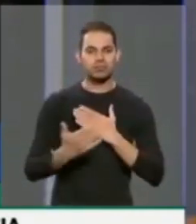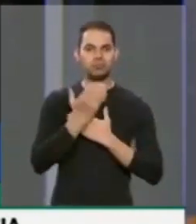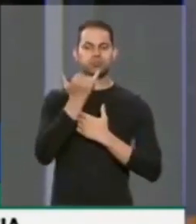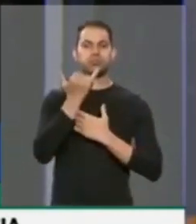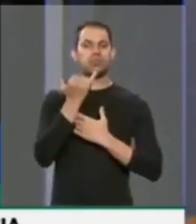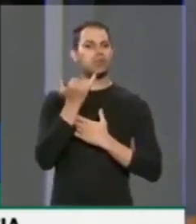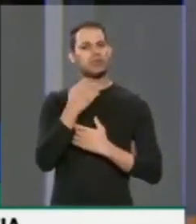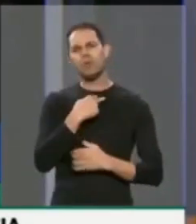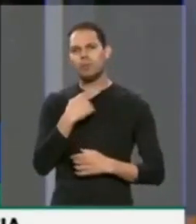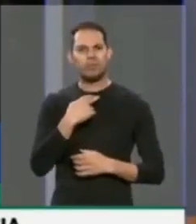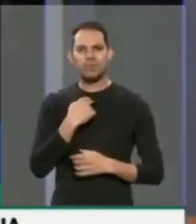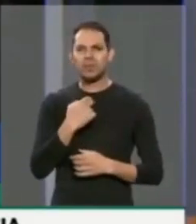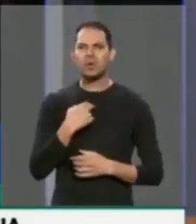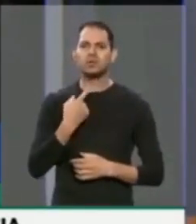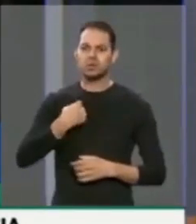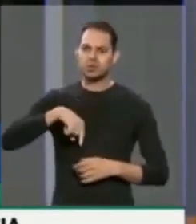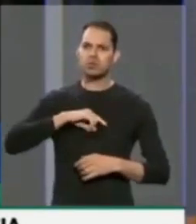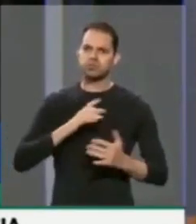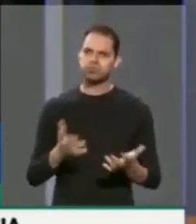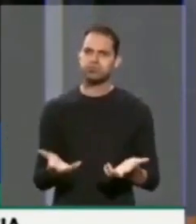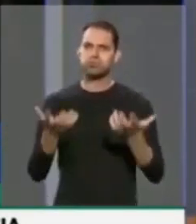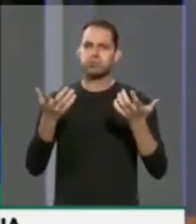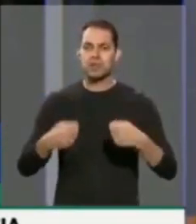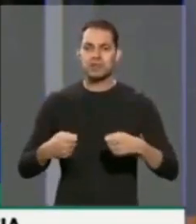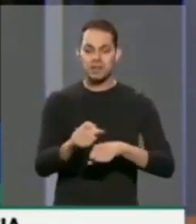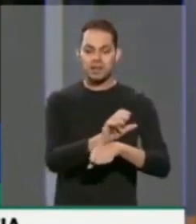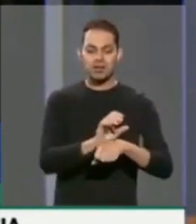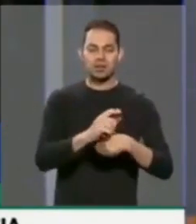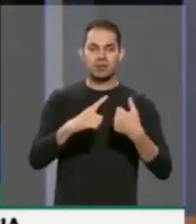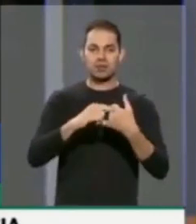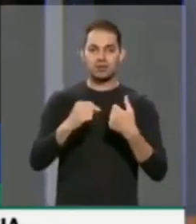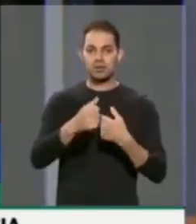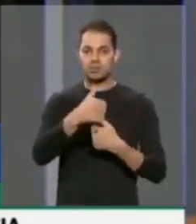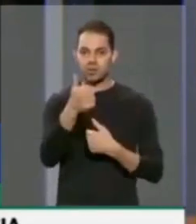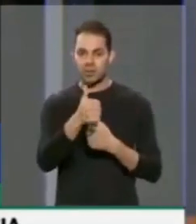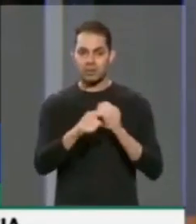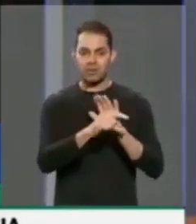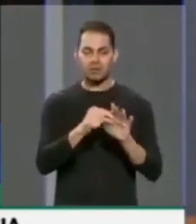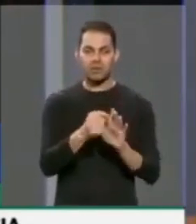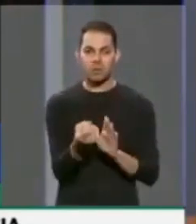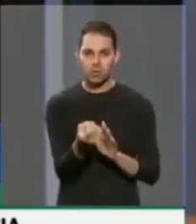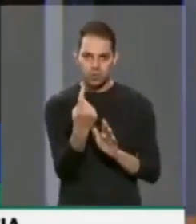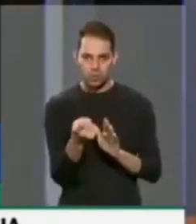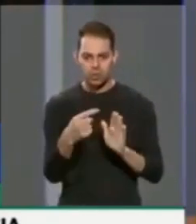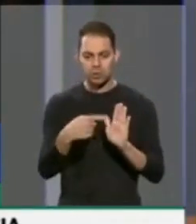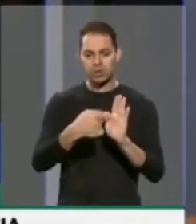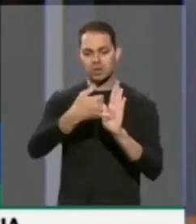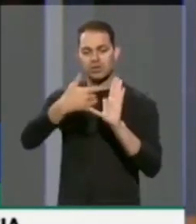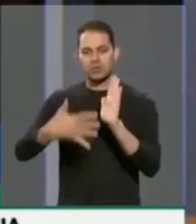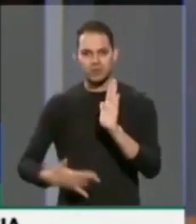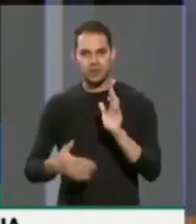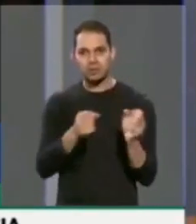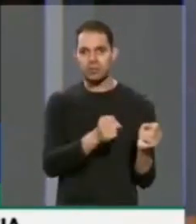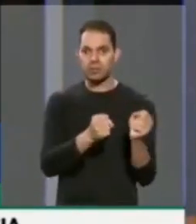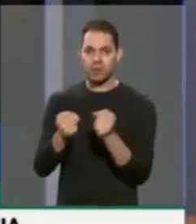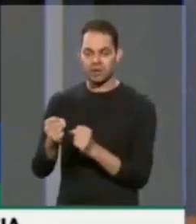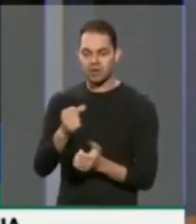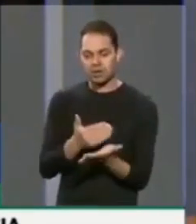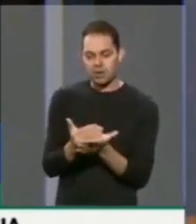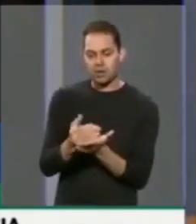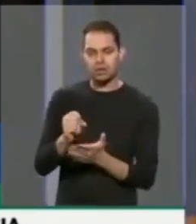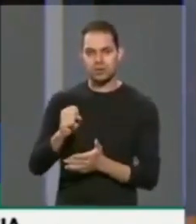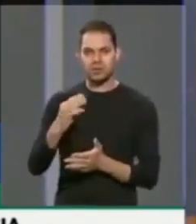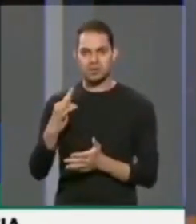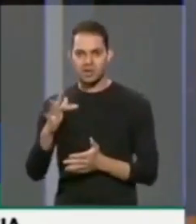Não pode. Porque a Constituição, seu artigo 1º, parágrafo único, não estabelece que o poder emana do STF nem de